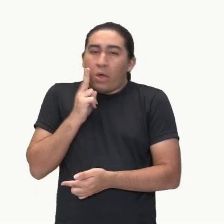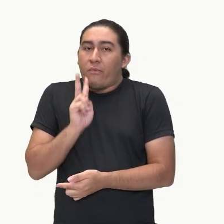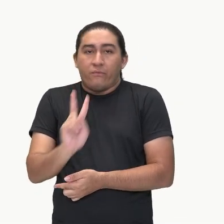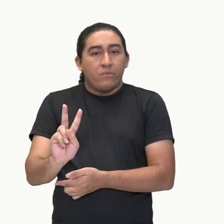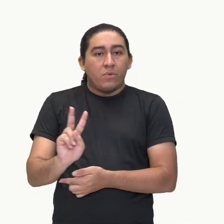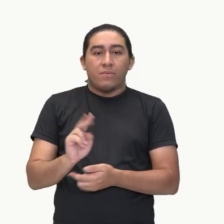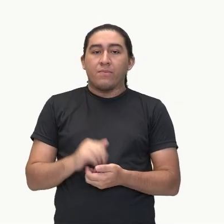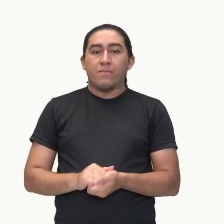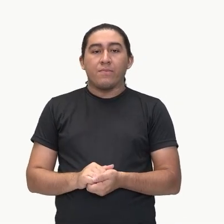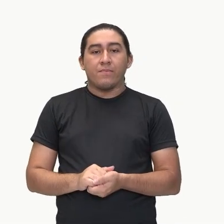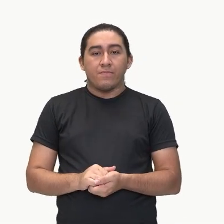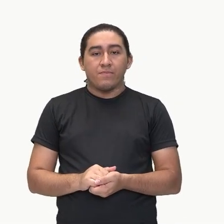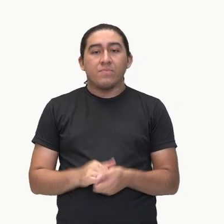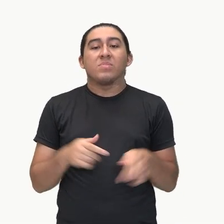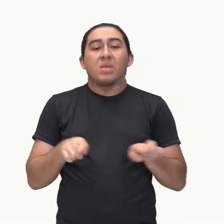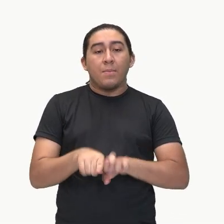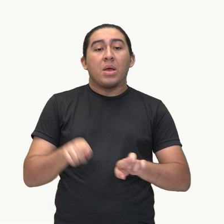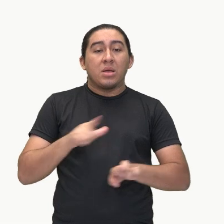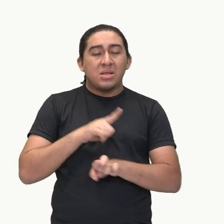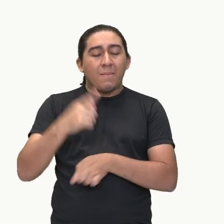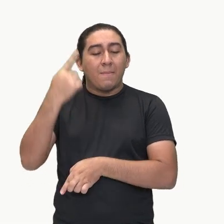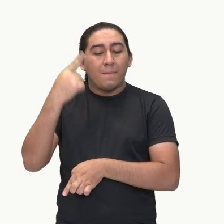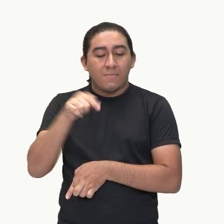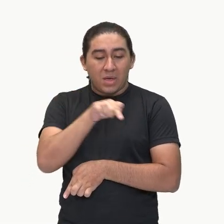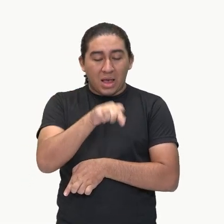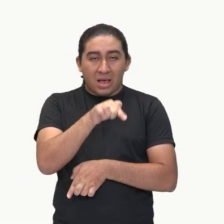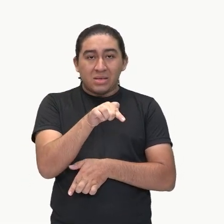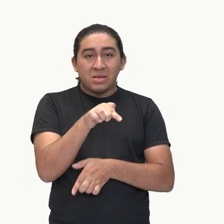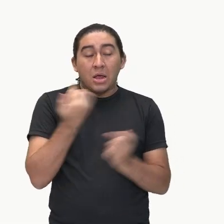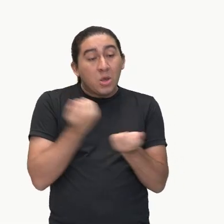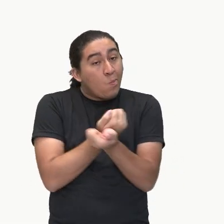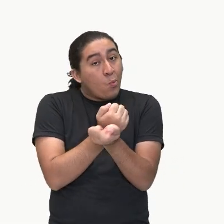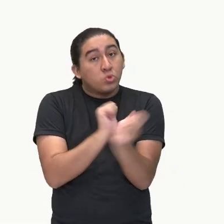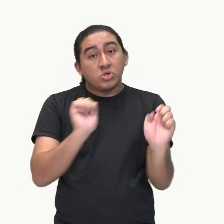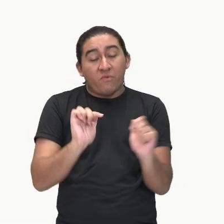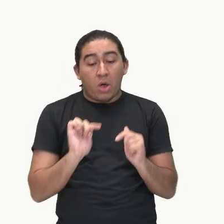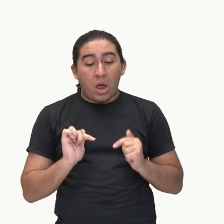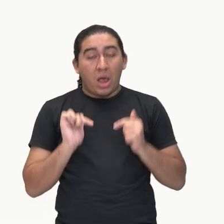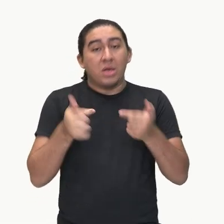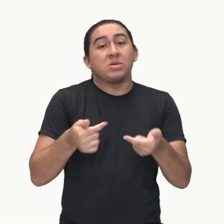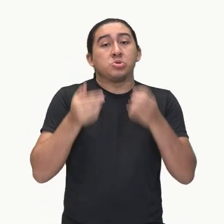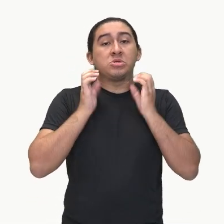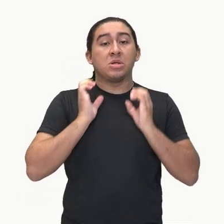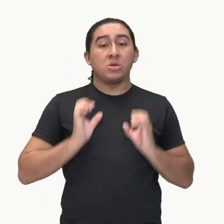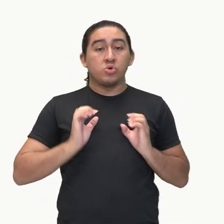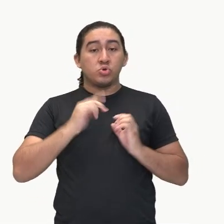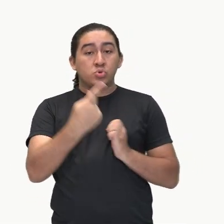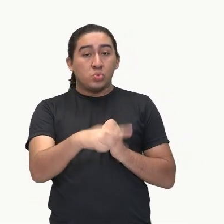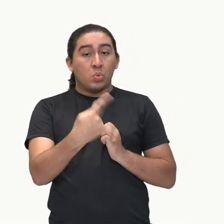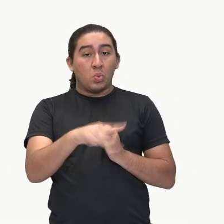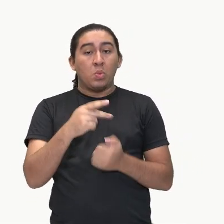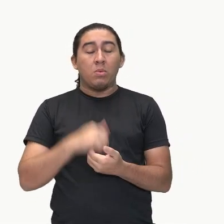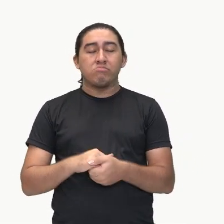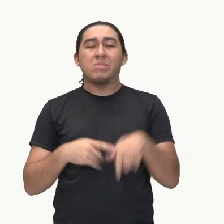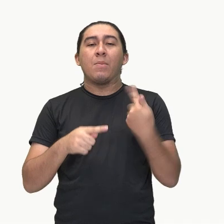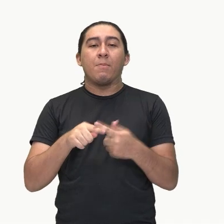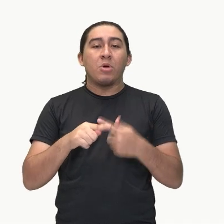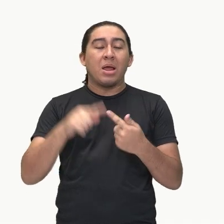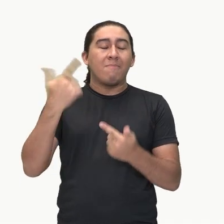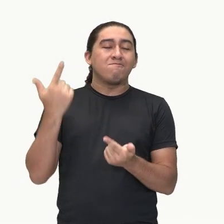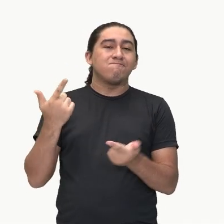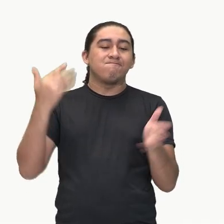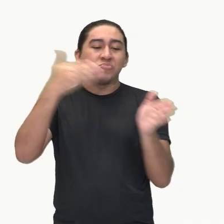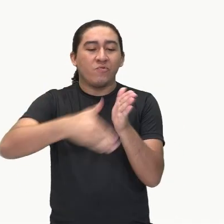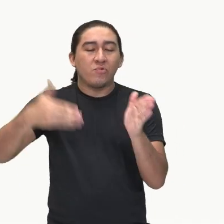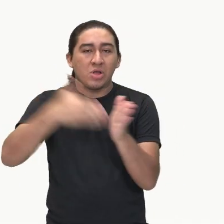impossibilita seu pleno exercício de dignidade, tendo em vista a dificuldade de acesso a